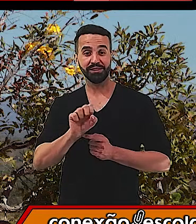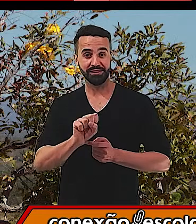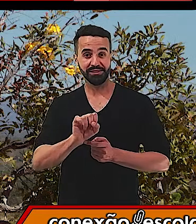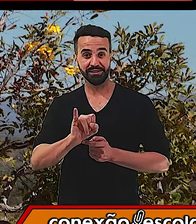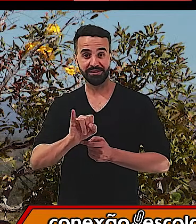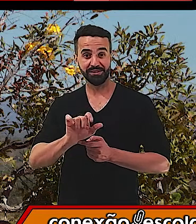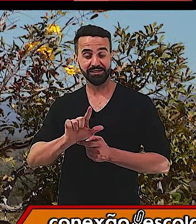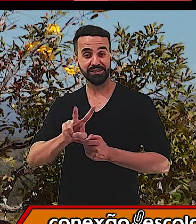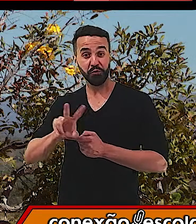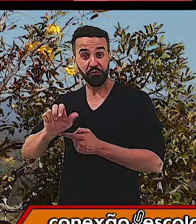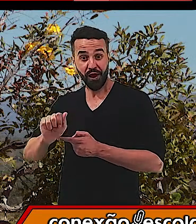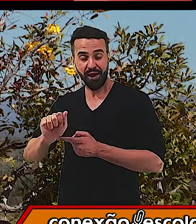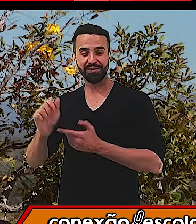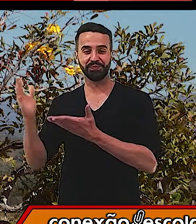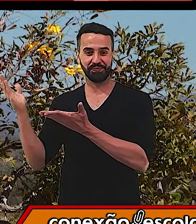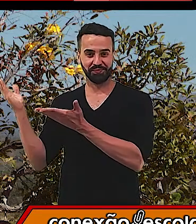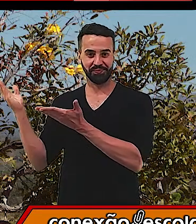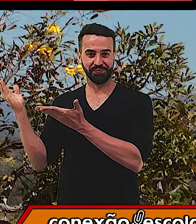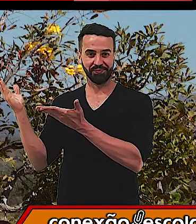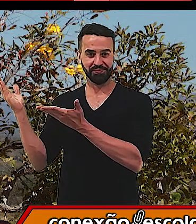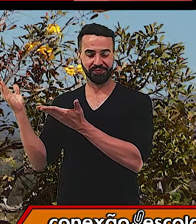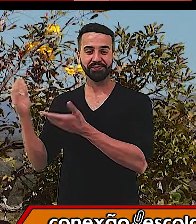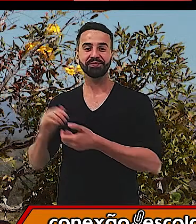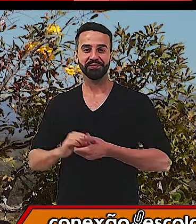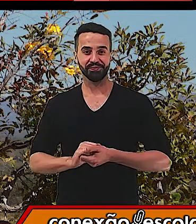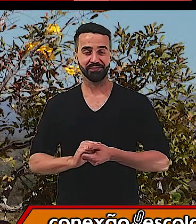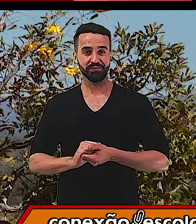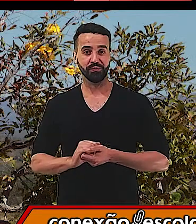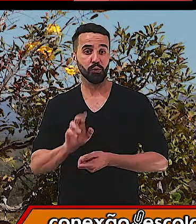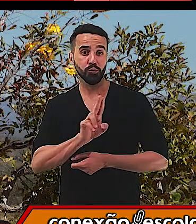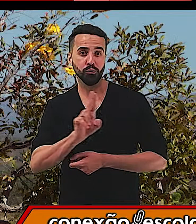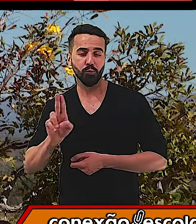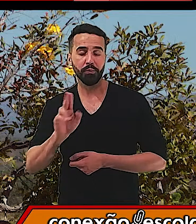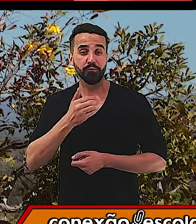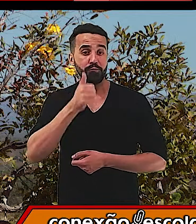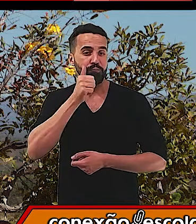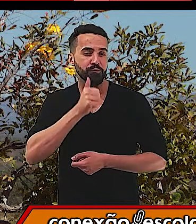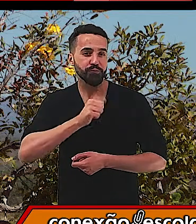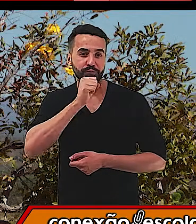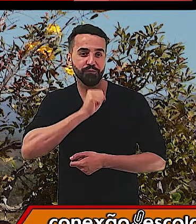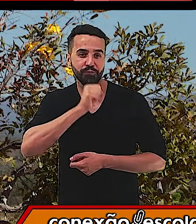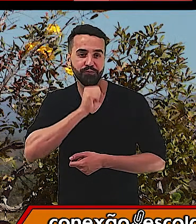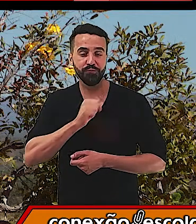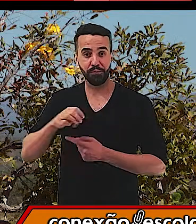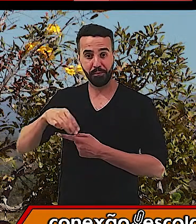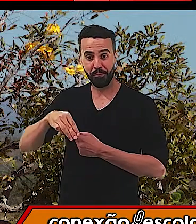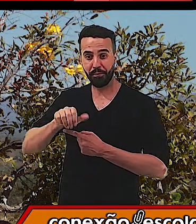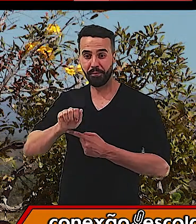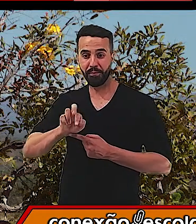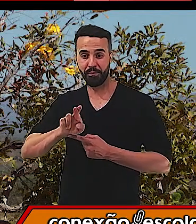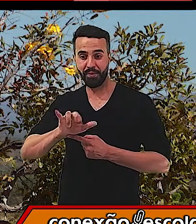Antônio Carlos Silva. E da vovó, Maria